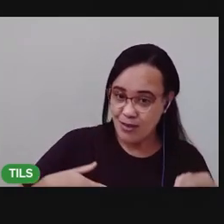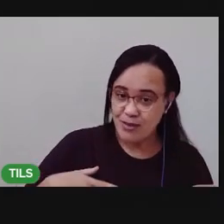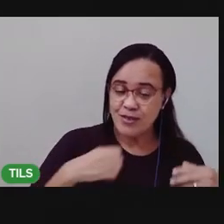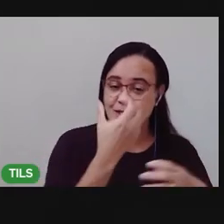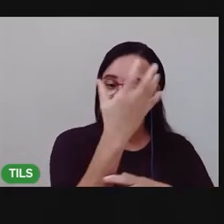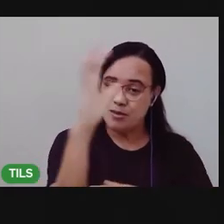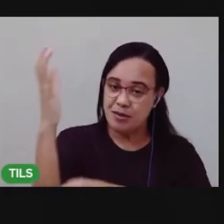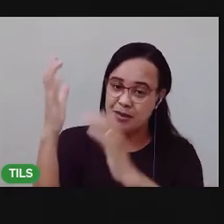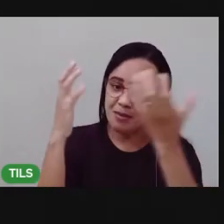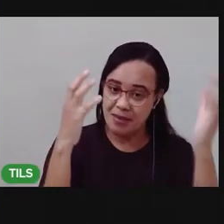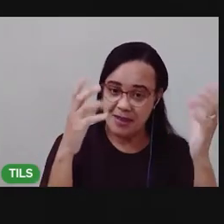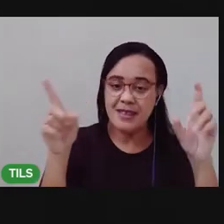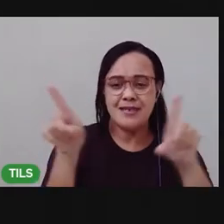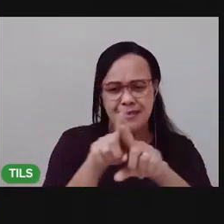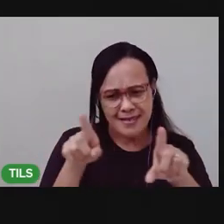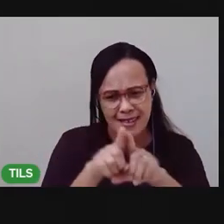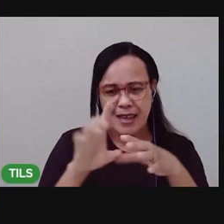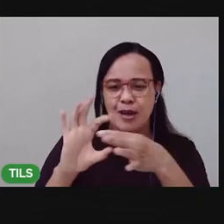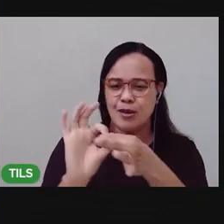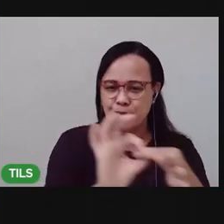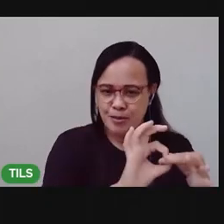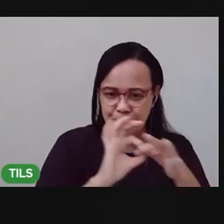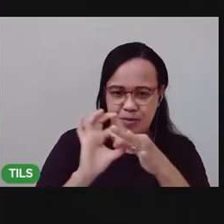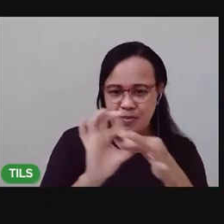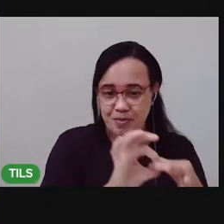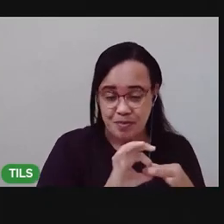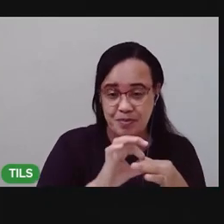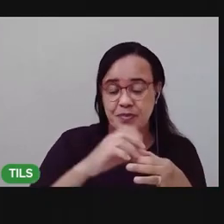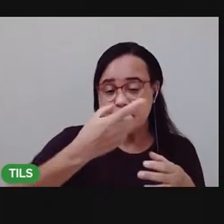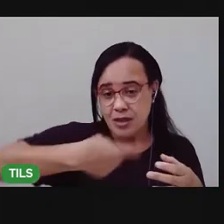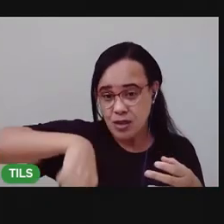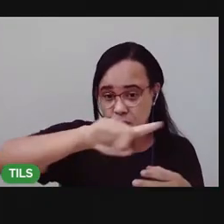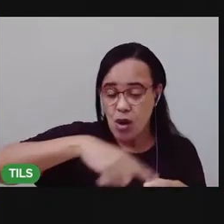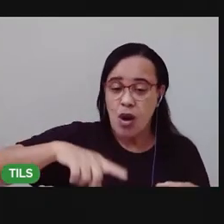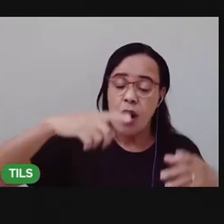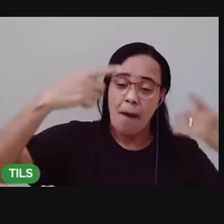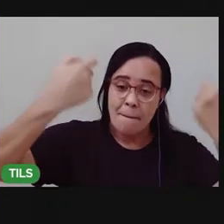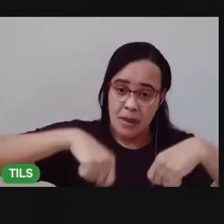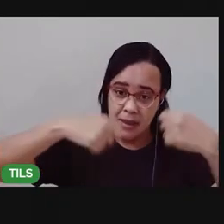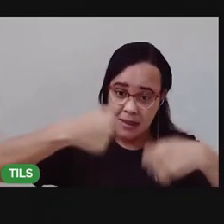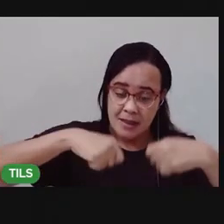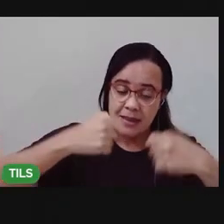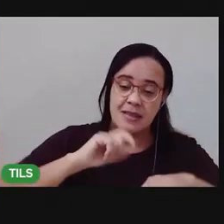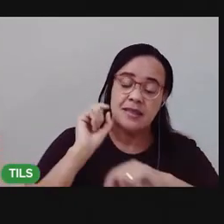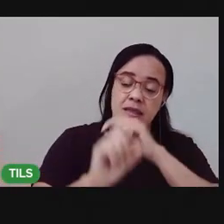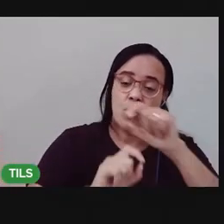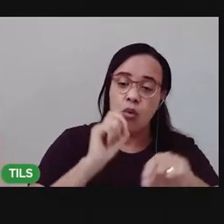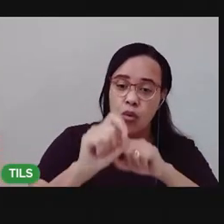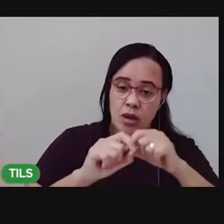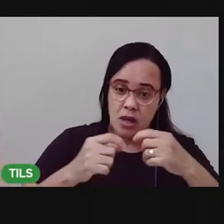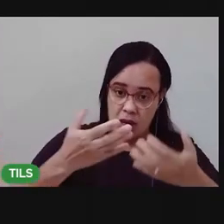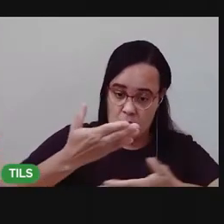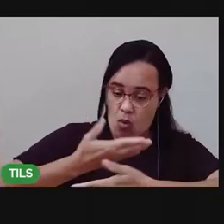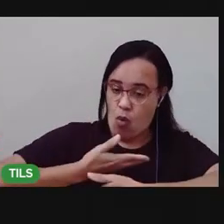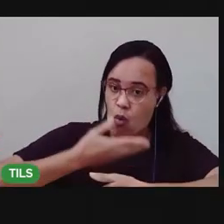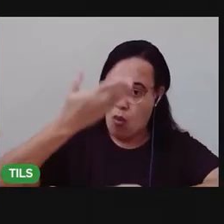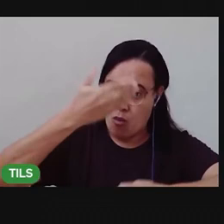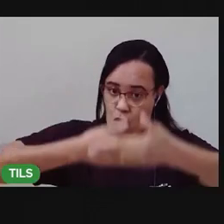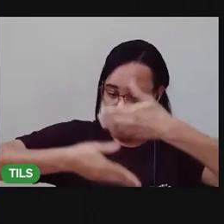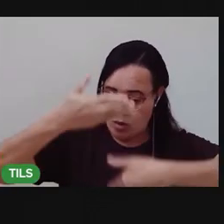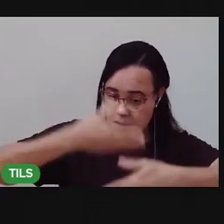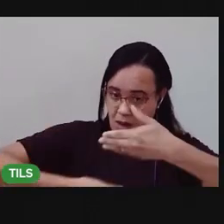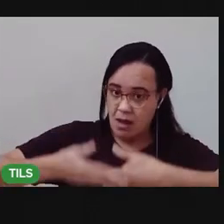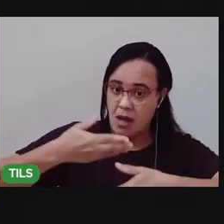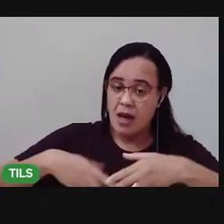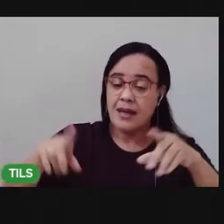saúde do nosso corpo a gente precisa higienizar o ambiente que a gente vive não só o corpo a gente precisa varrer